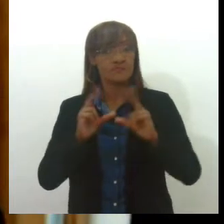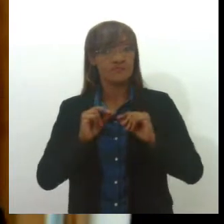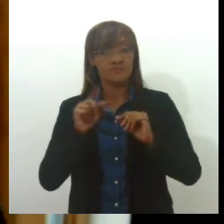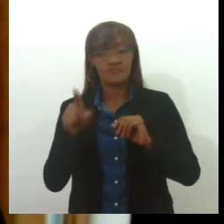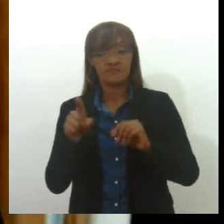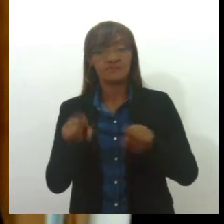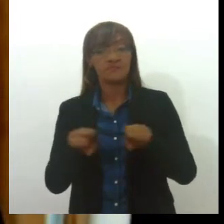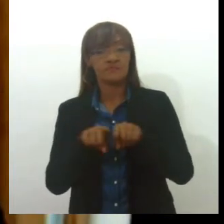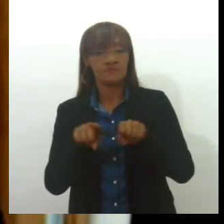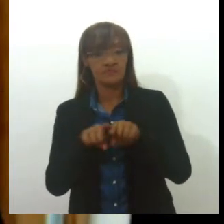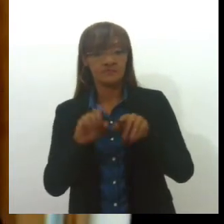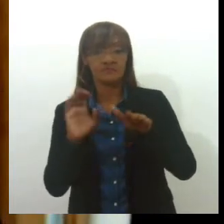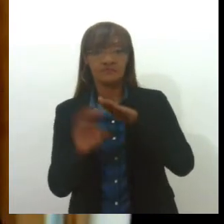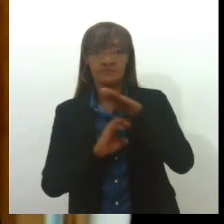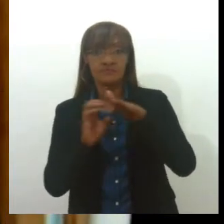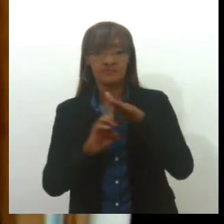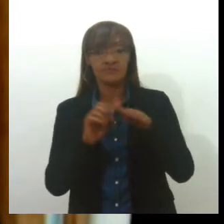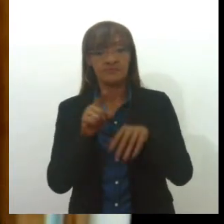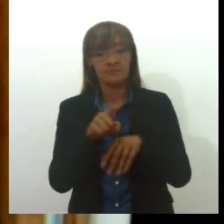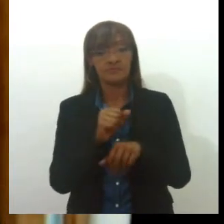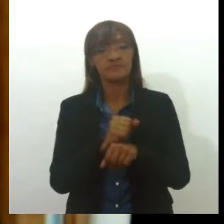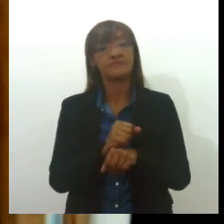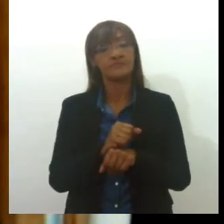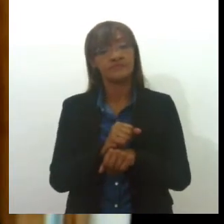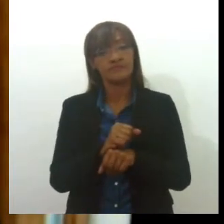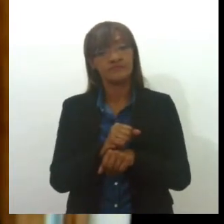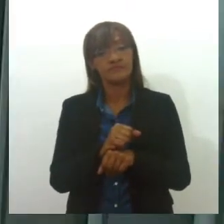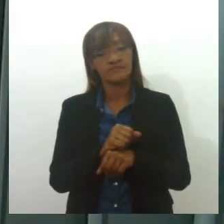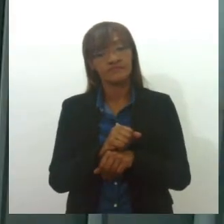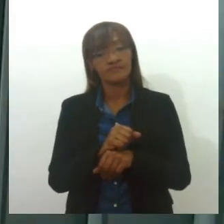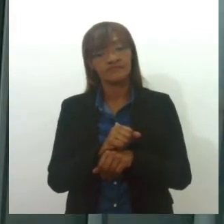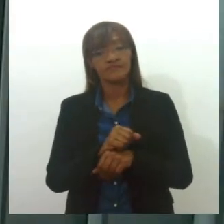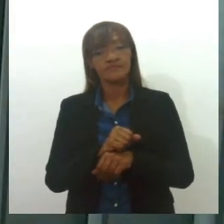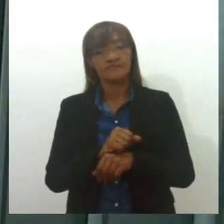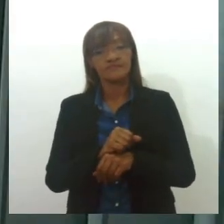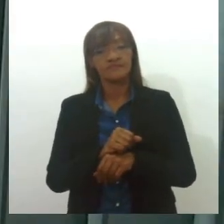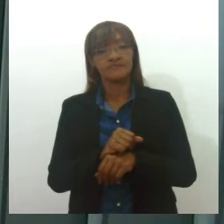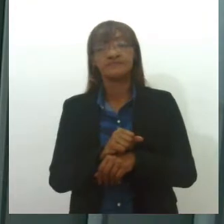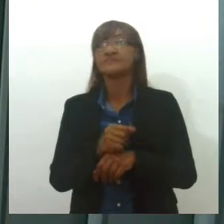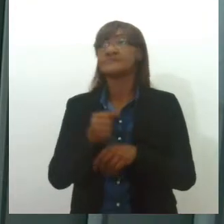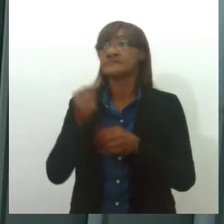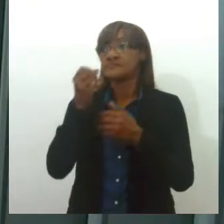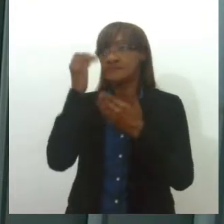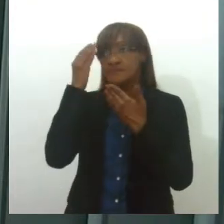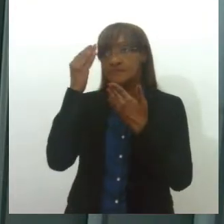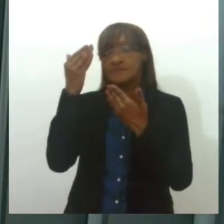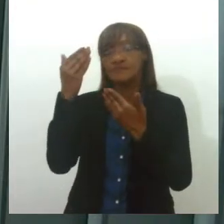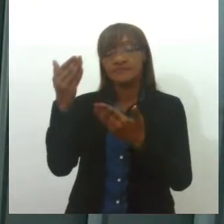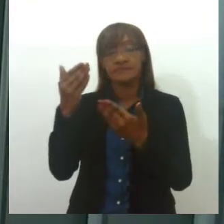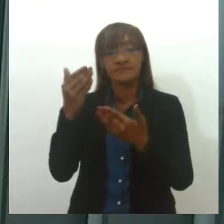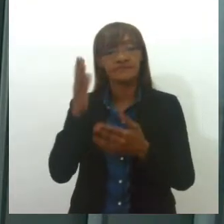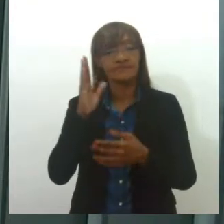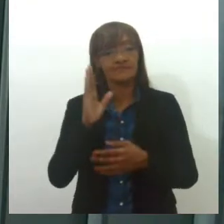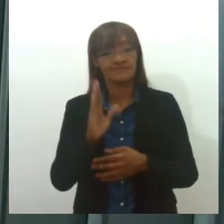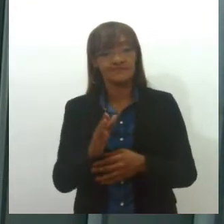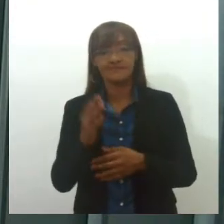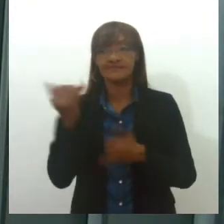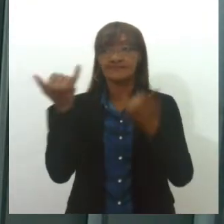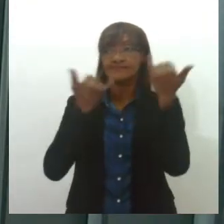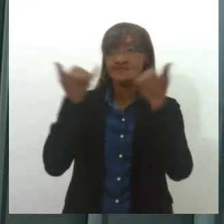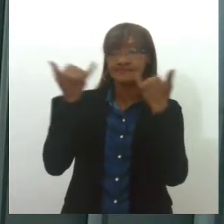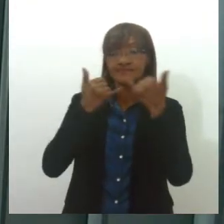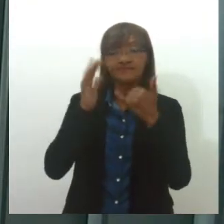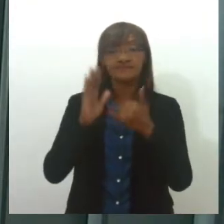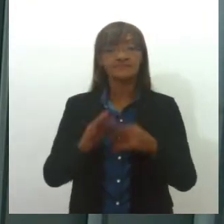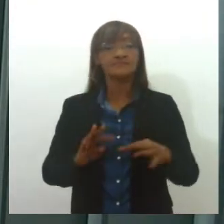sem prejuízo de se levar ao Poder Judiciário para analisar o caso. Muito bem. Afonso, muito obrigada, viu, pelas informações, por